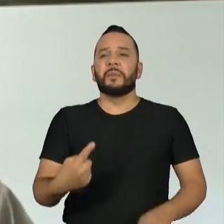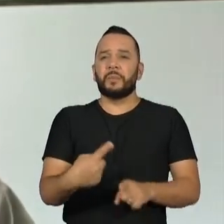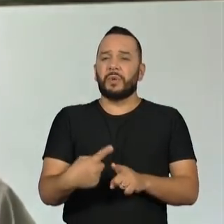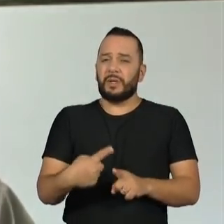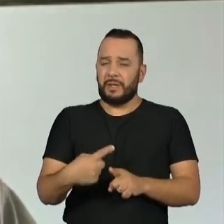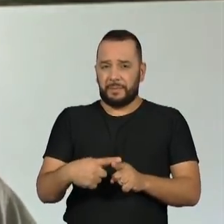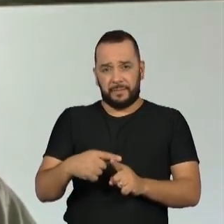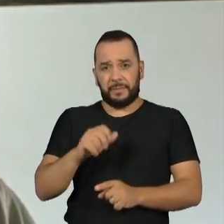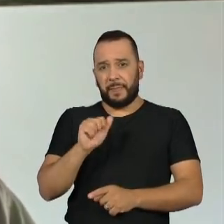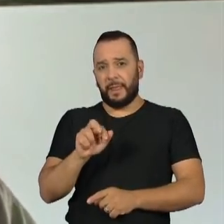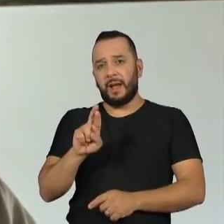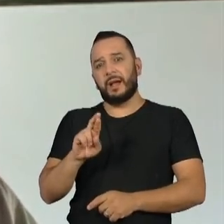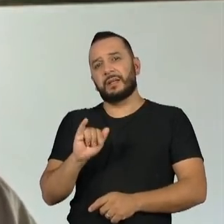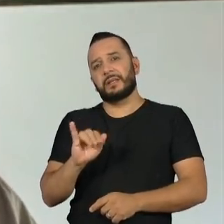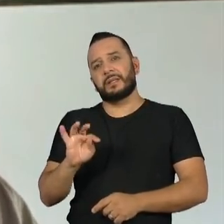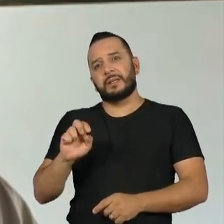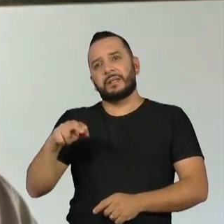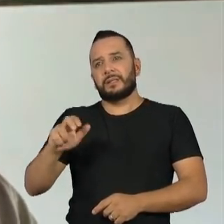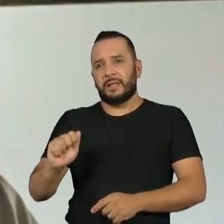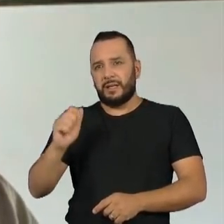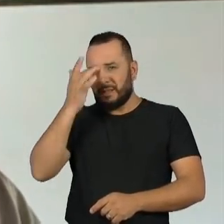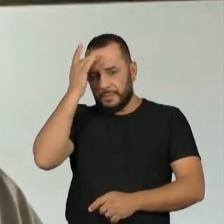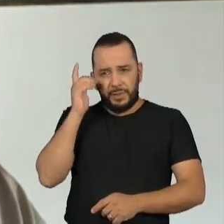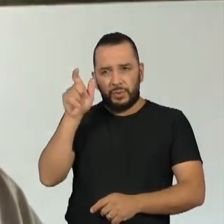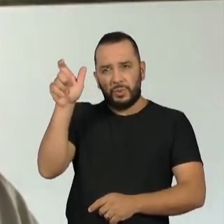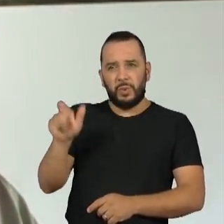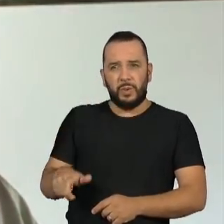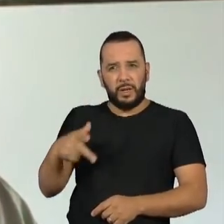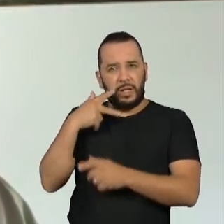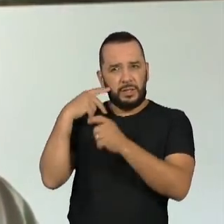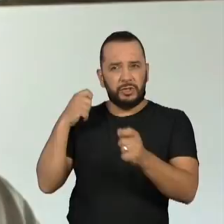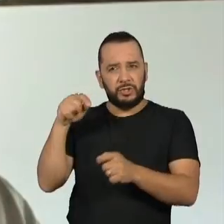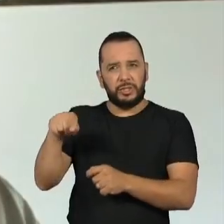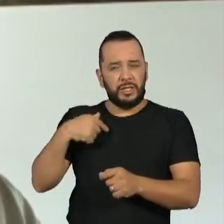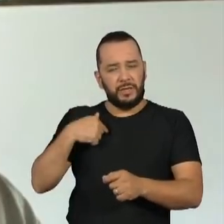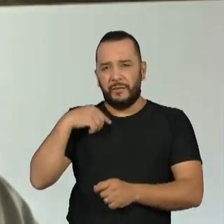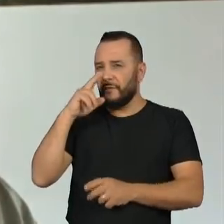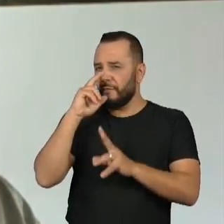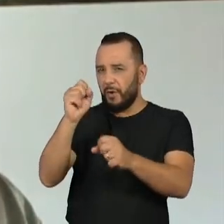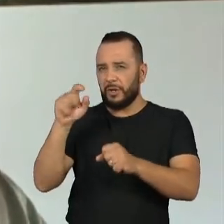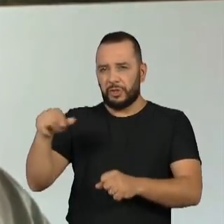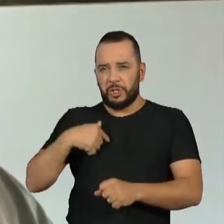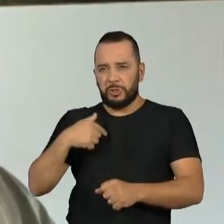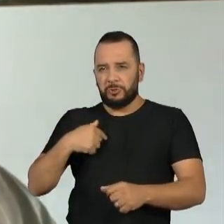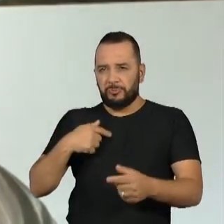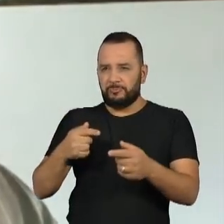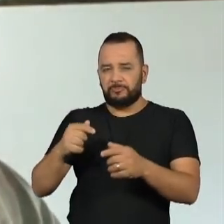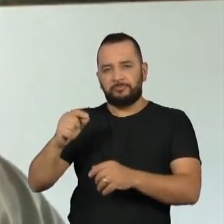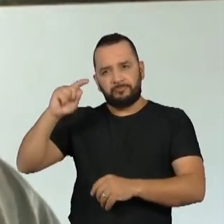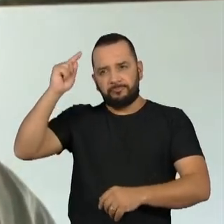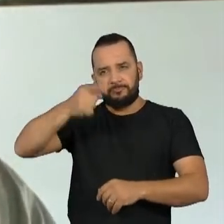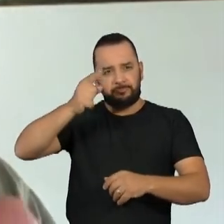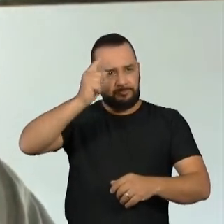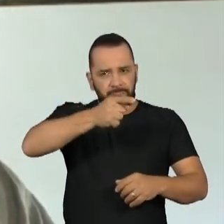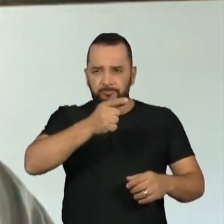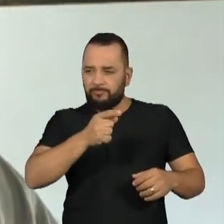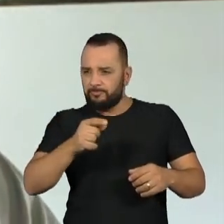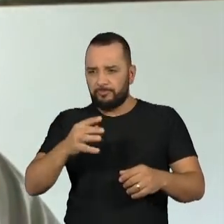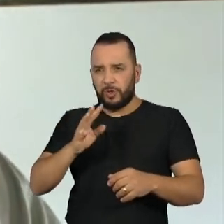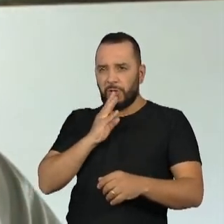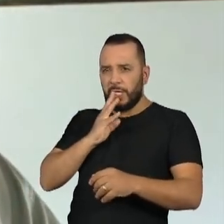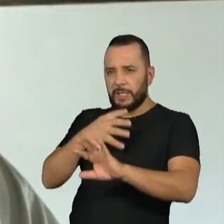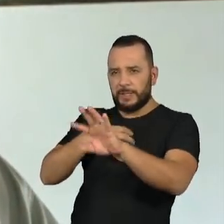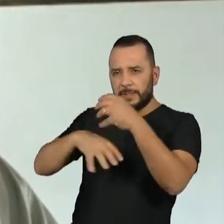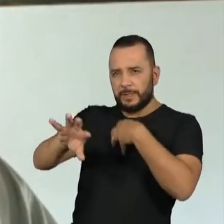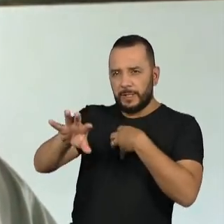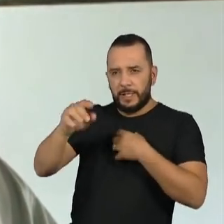muito forte no sentido humano, uma pessoa que tinha o entendimento do outro, que